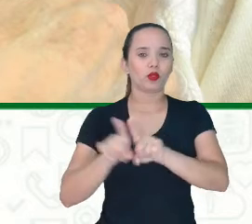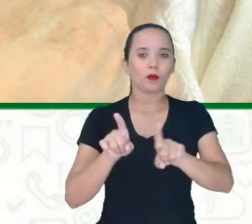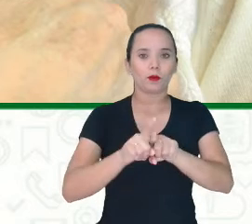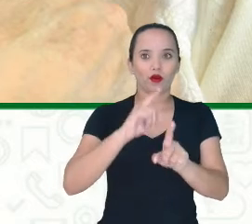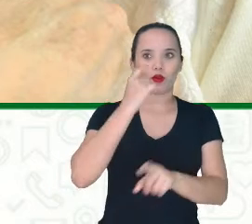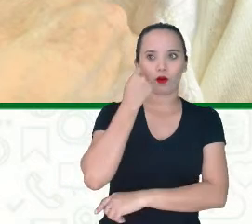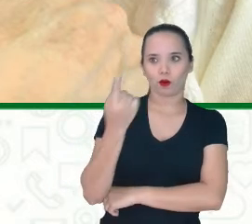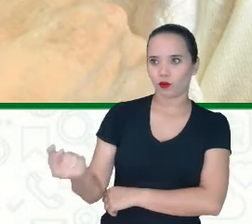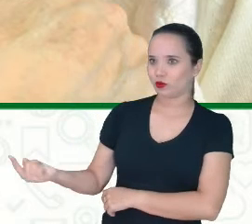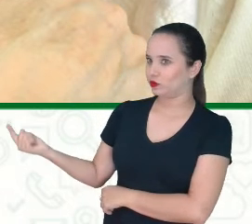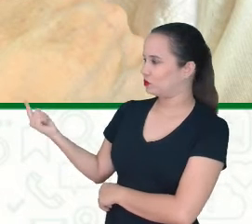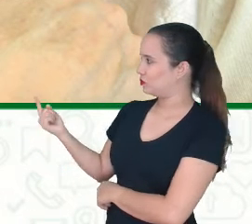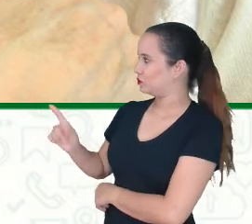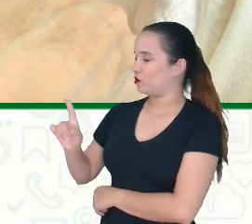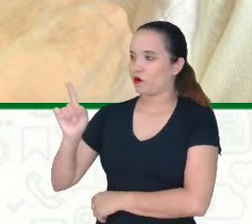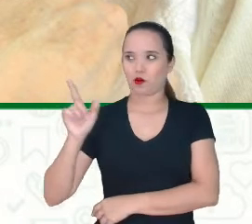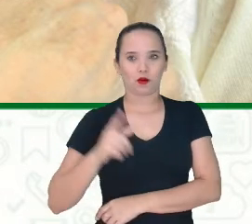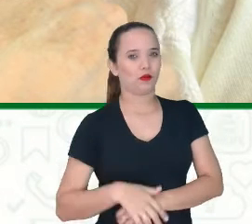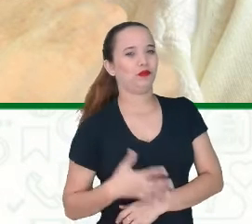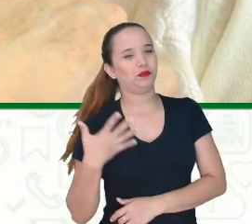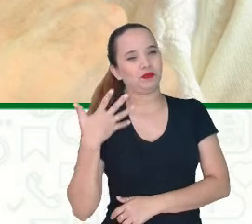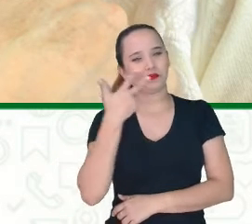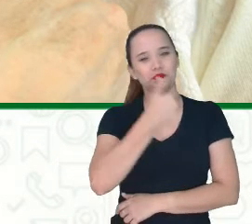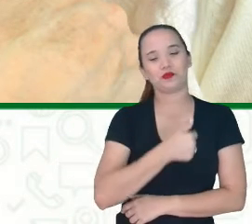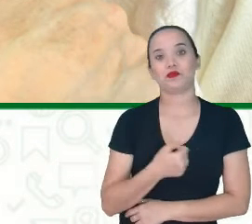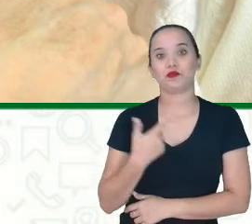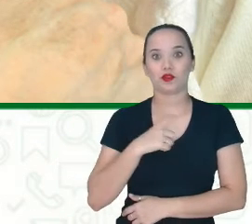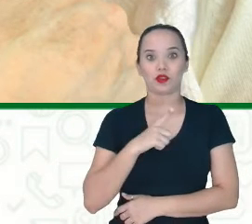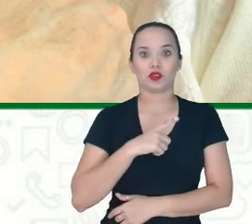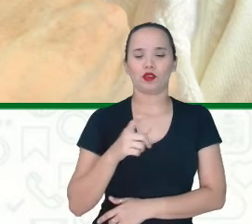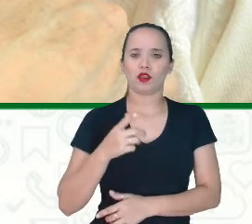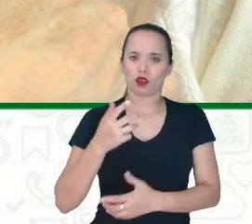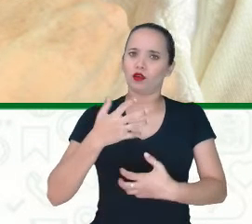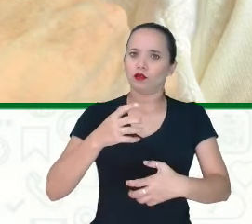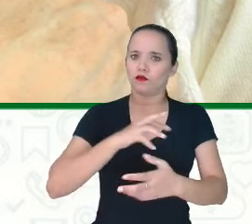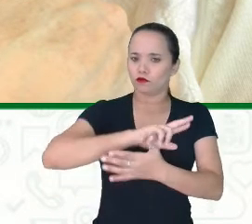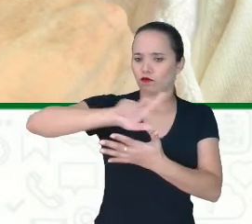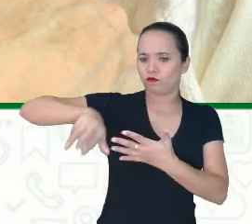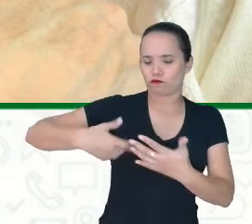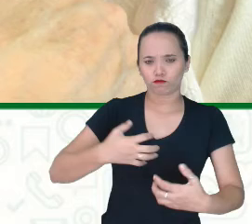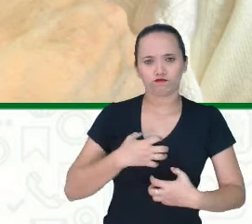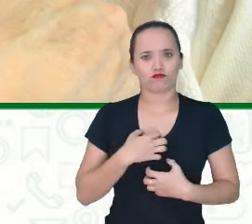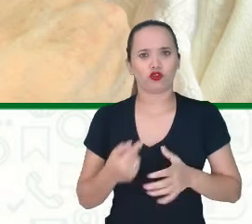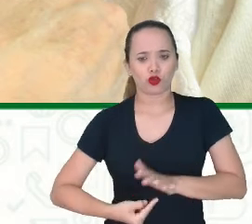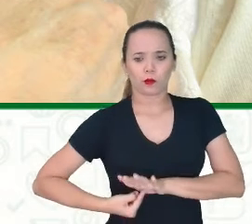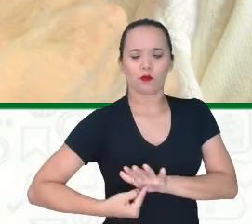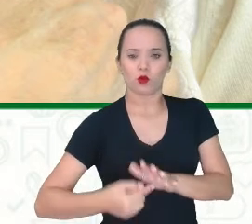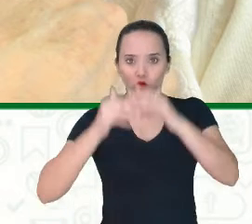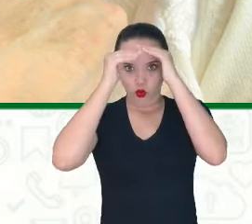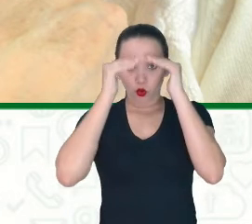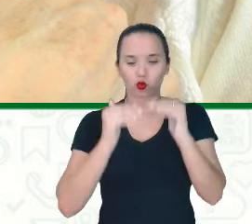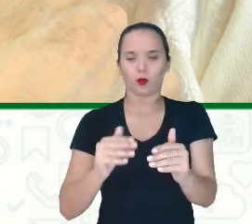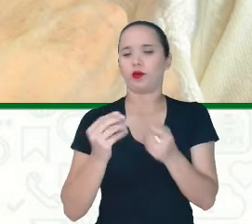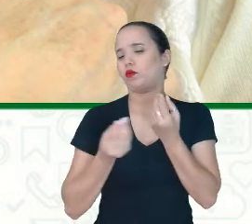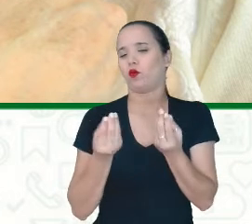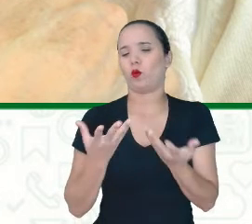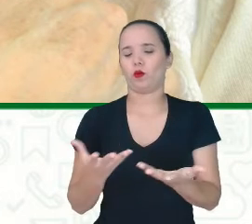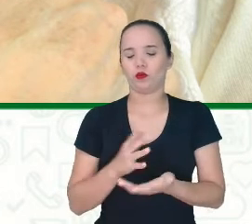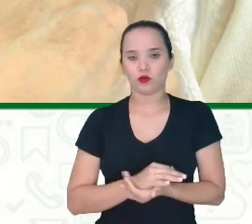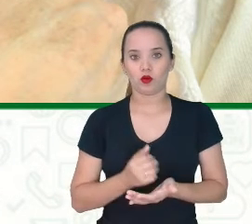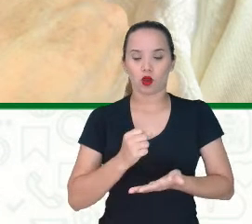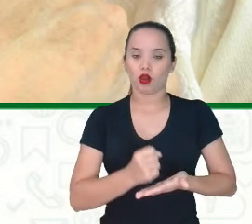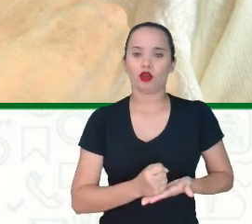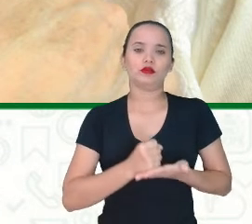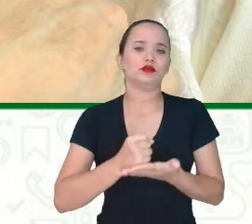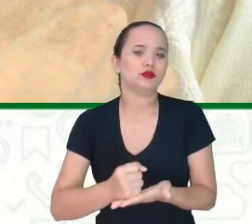Olha só Patrícia Lê comigo aí Existem várias formas De demonstrar respeito Ao ajudarmos Uma pessoa mais